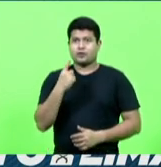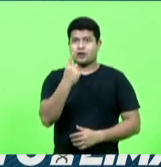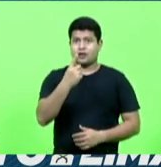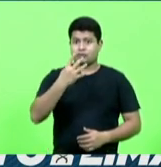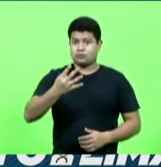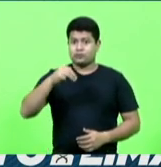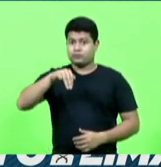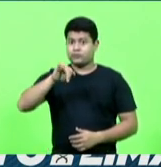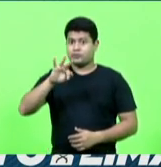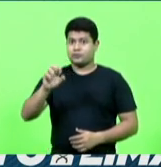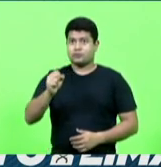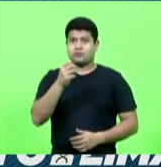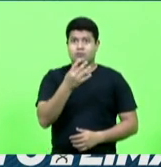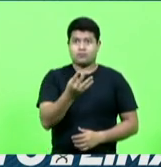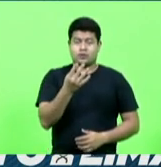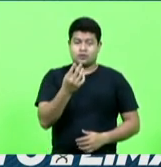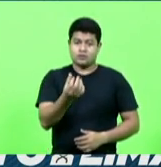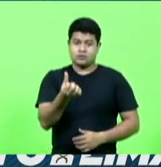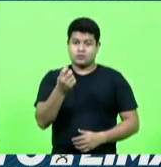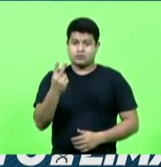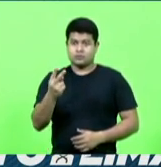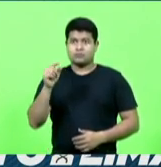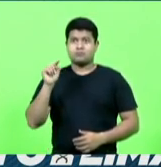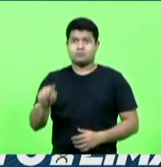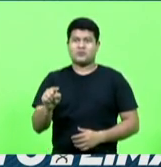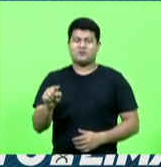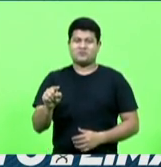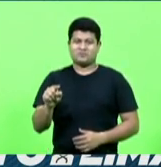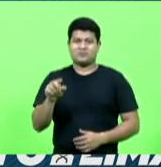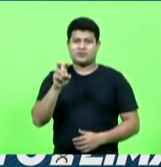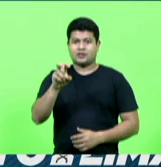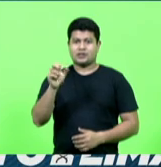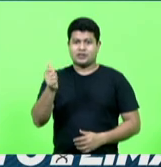.517,44.